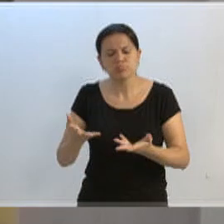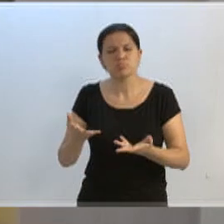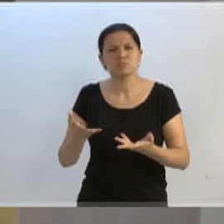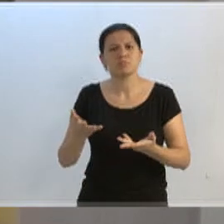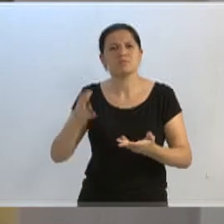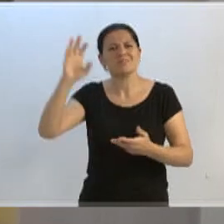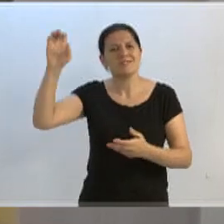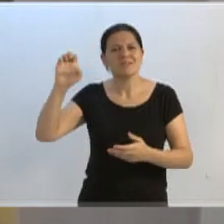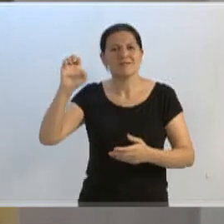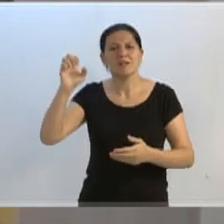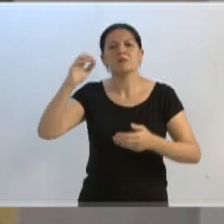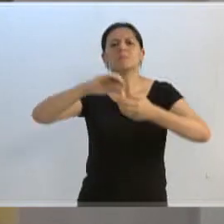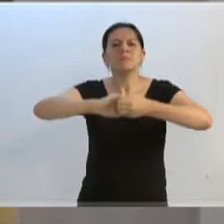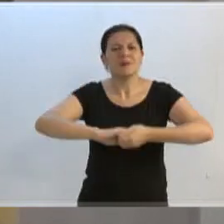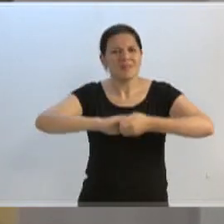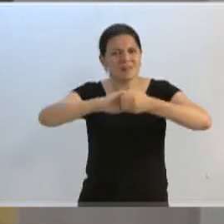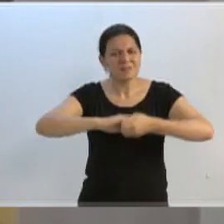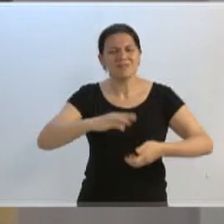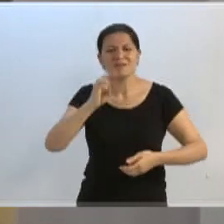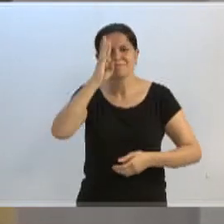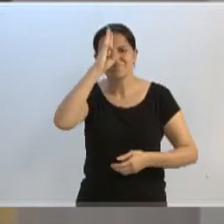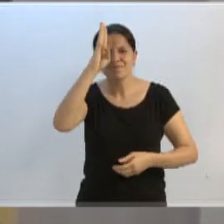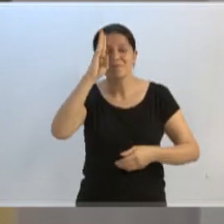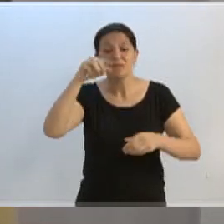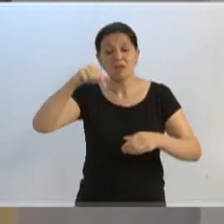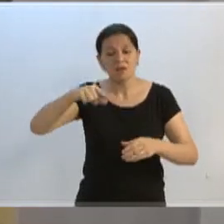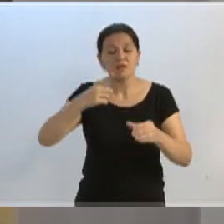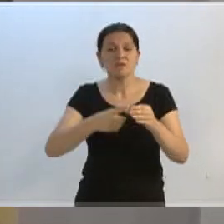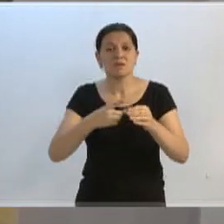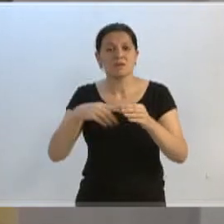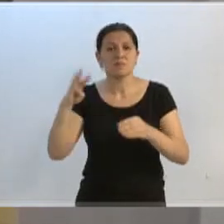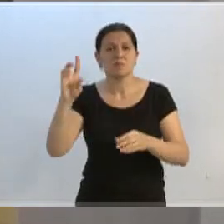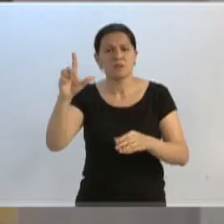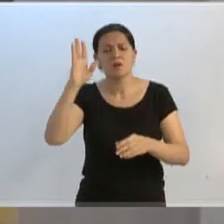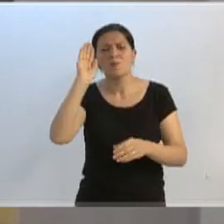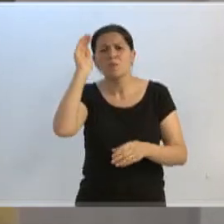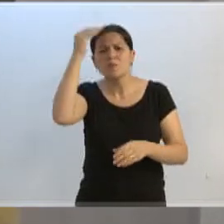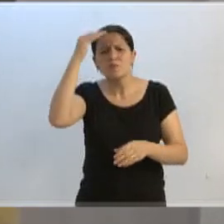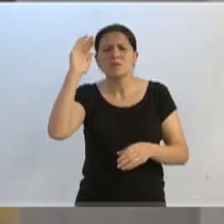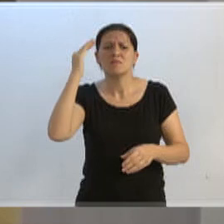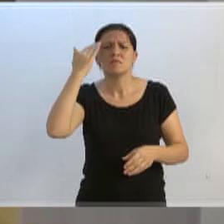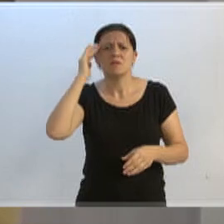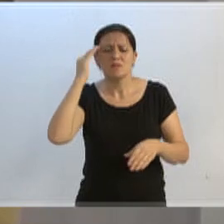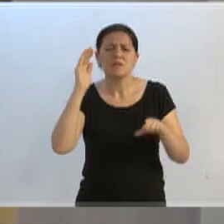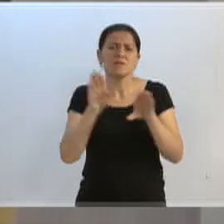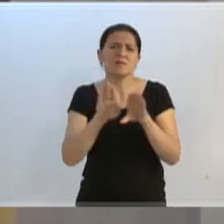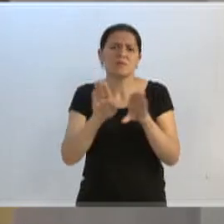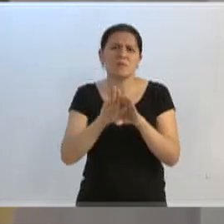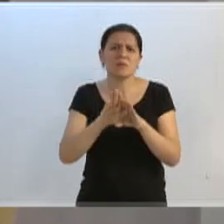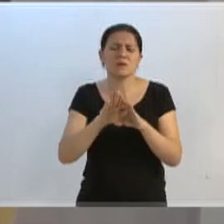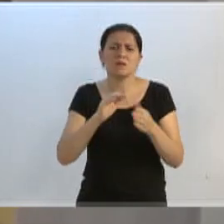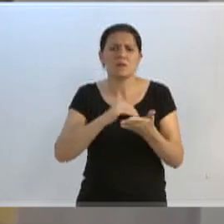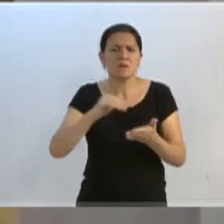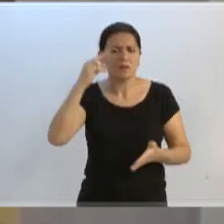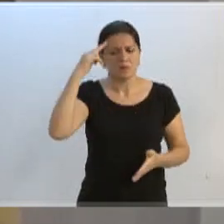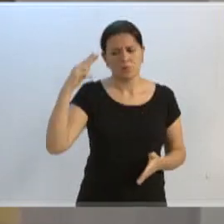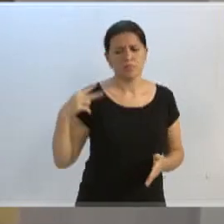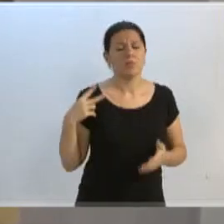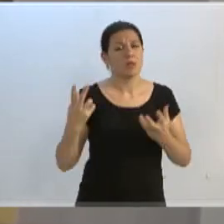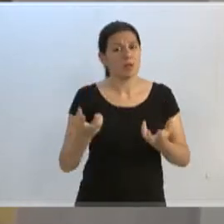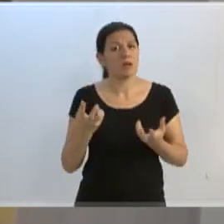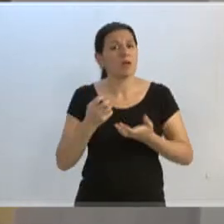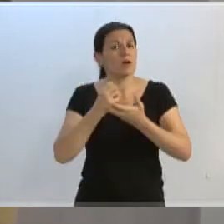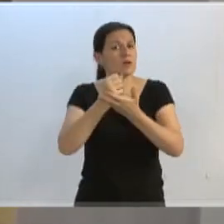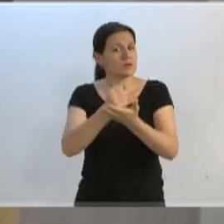parabéns ao governador. E que aqui na nossa cidade, o prefeito também entenda, aqui a Secretaria de Educação, ela entendeu e ela quer ajudar,